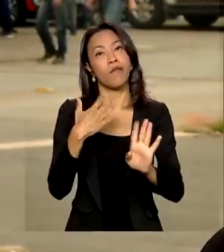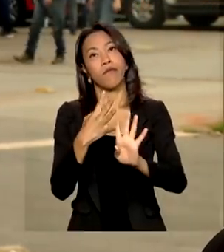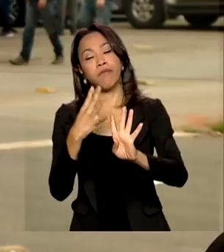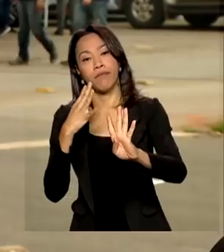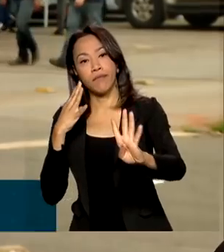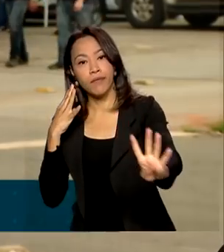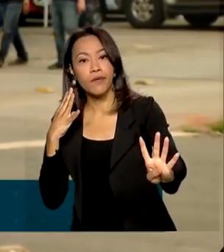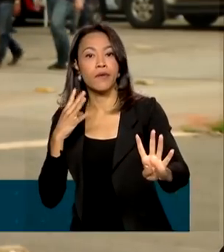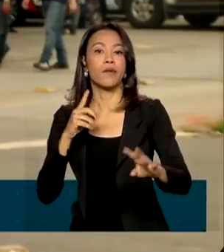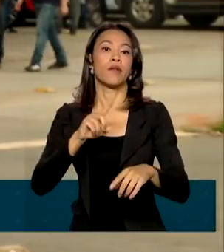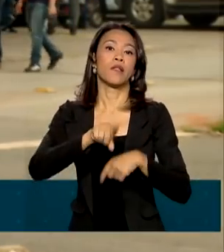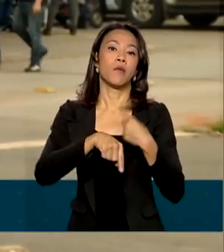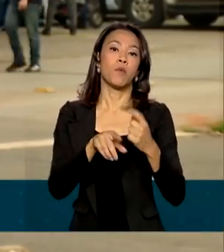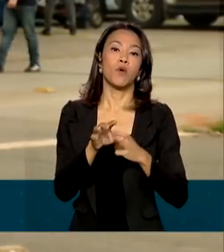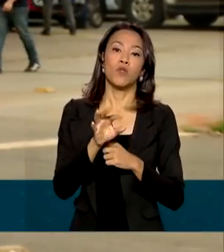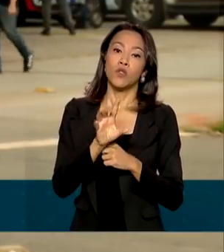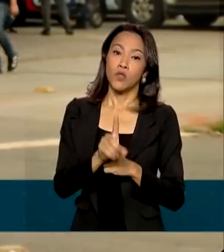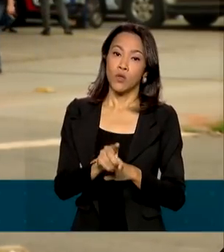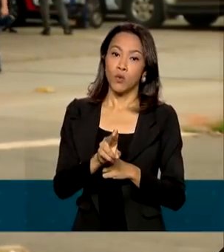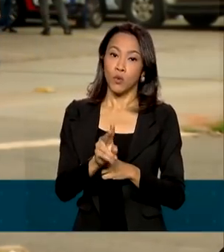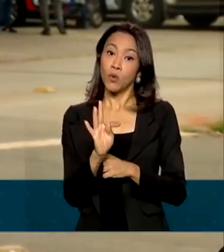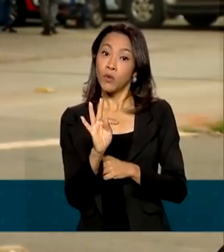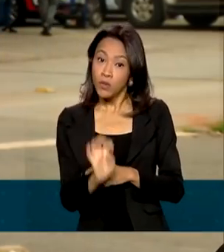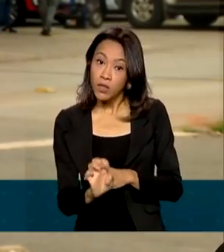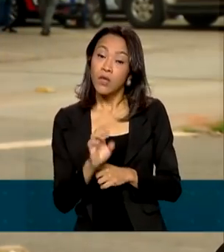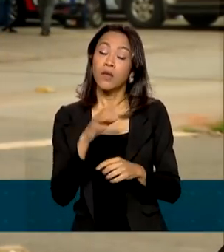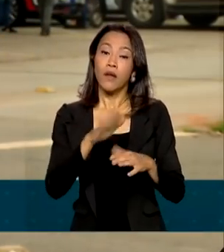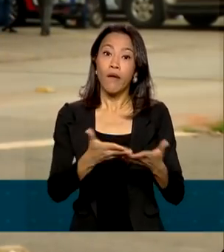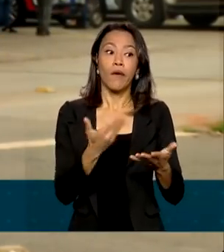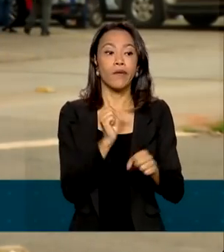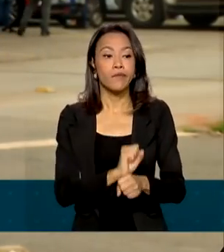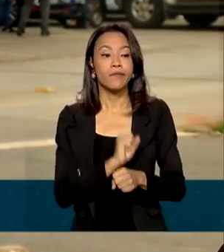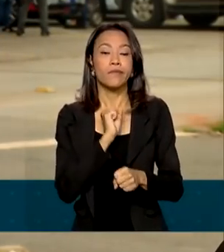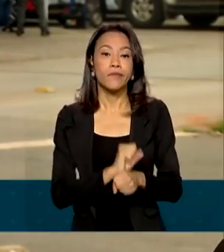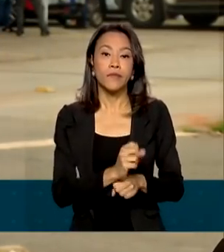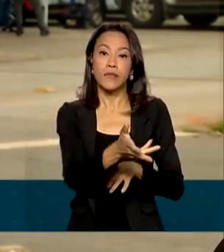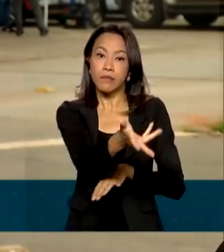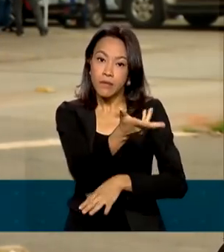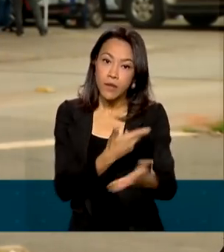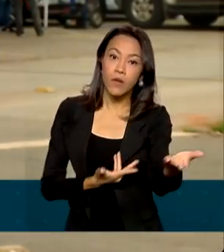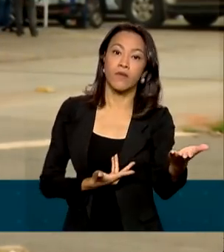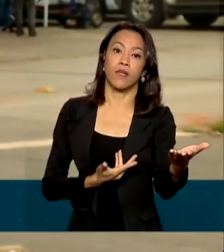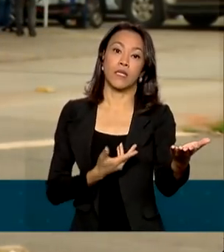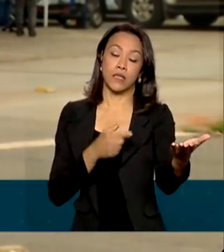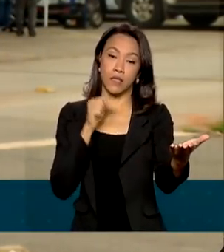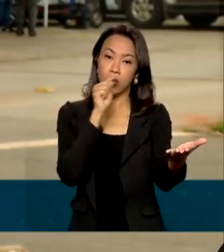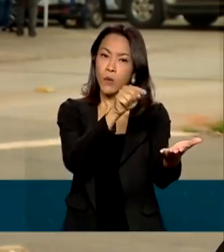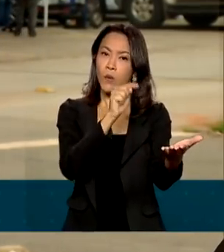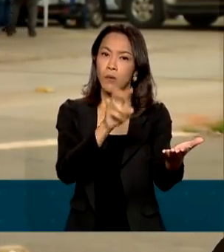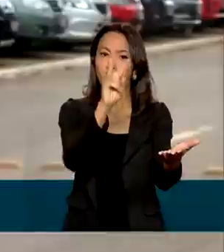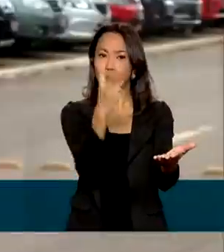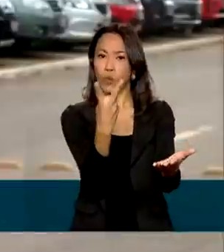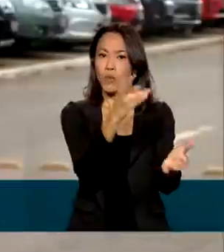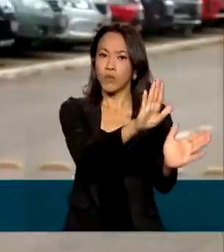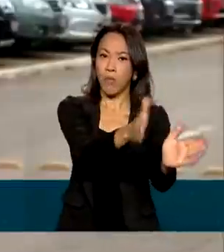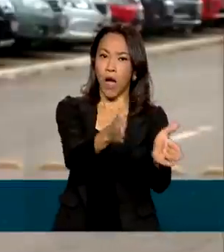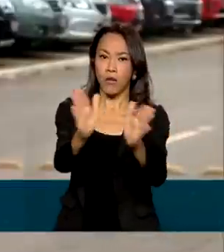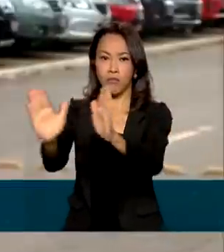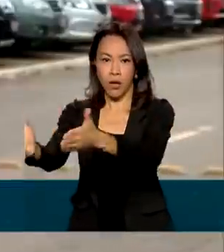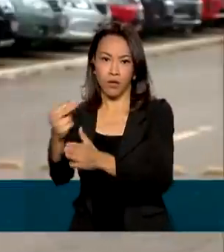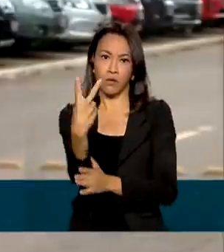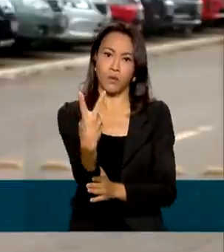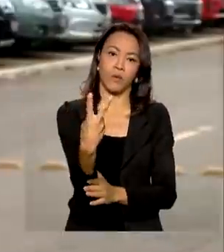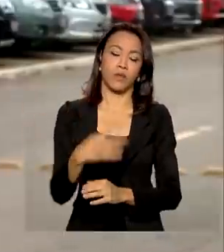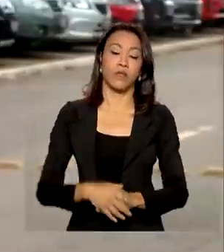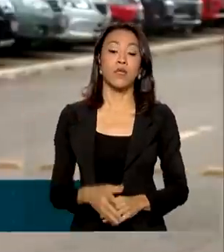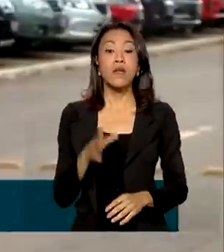autenticar o dute e aí eu estou nesse processo ainda de transferência que vai passar por duas etapas. Quem já vendeu